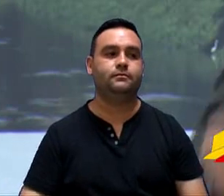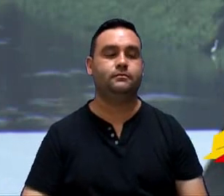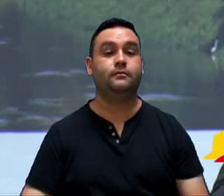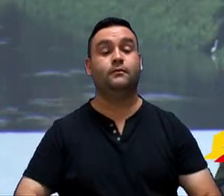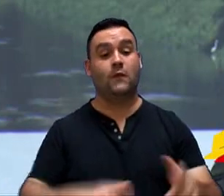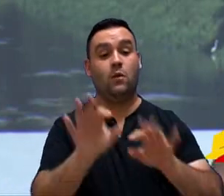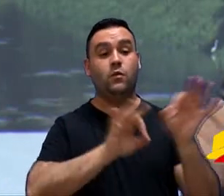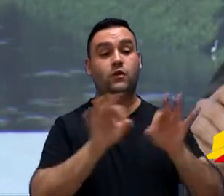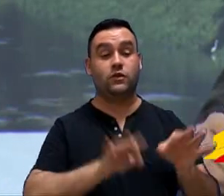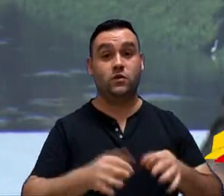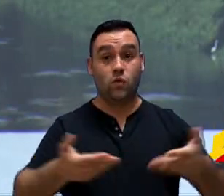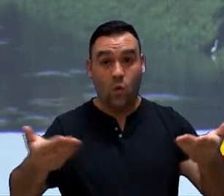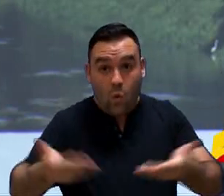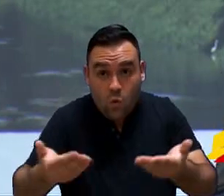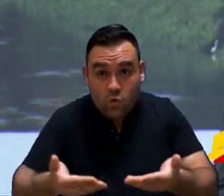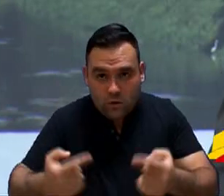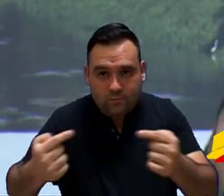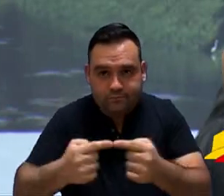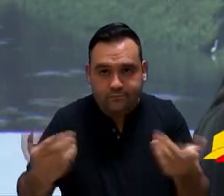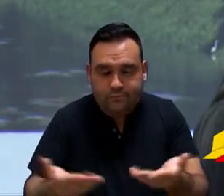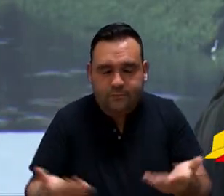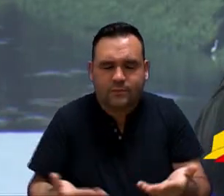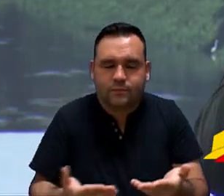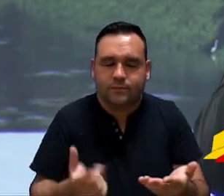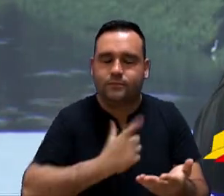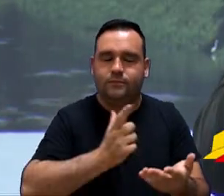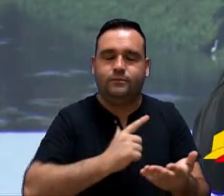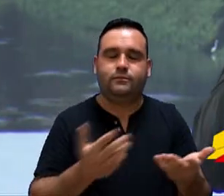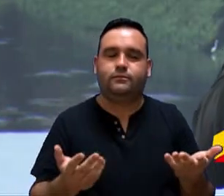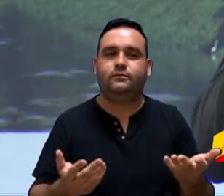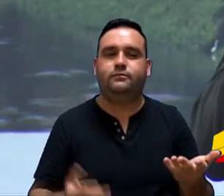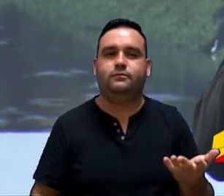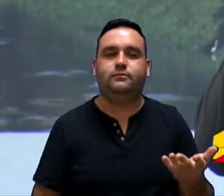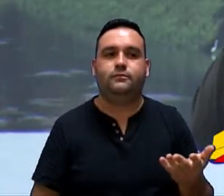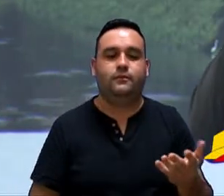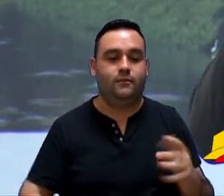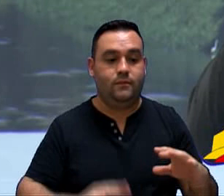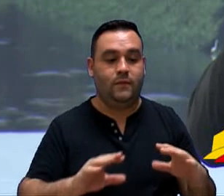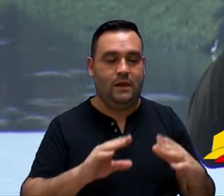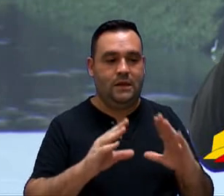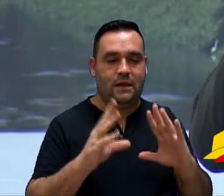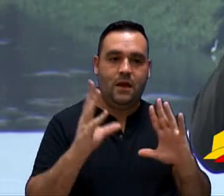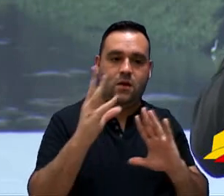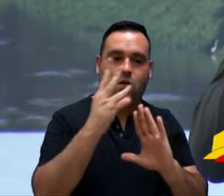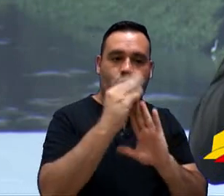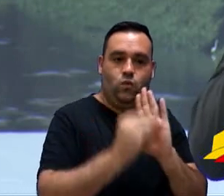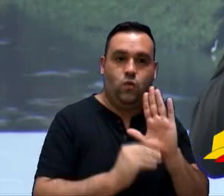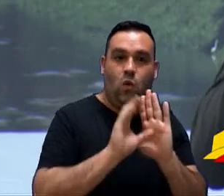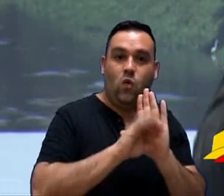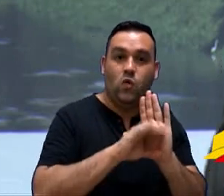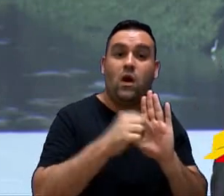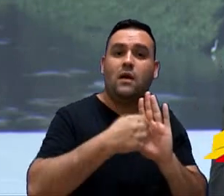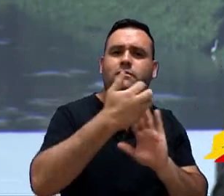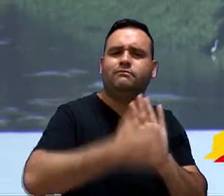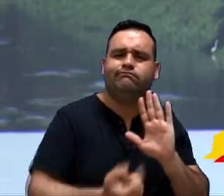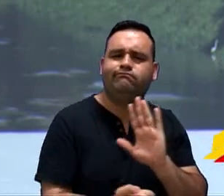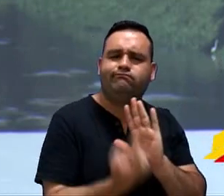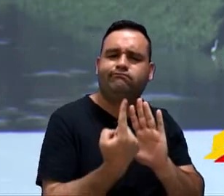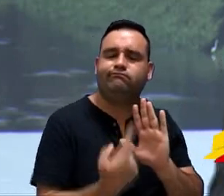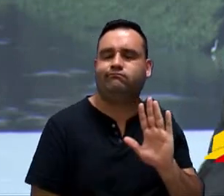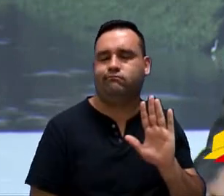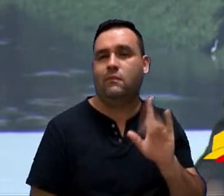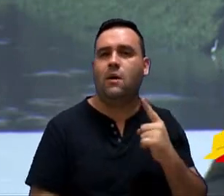O projeto de lei atual, ele tem, na emenda dele, está muito estranho também,